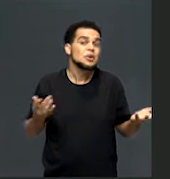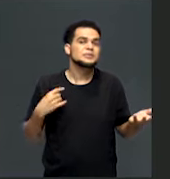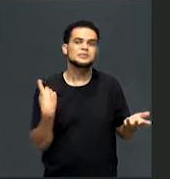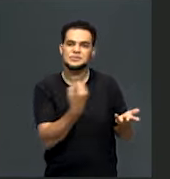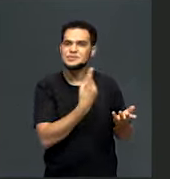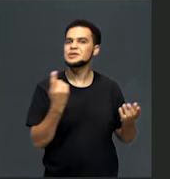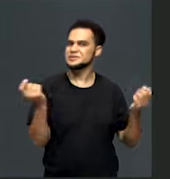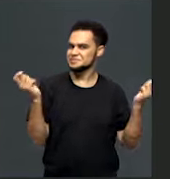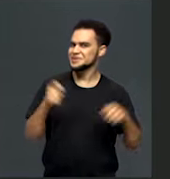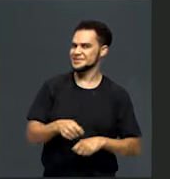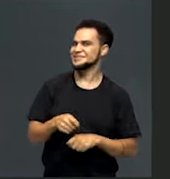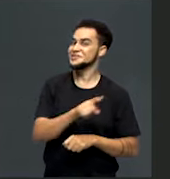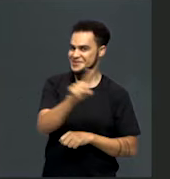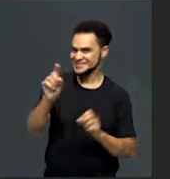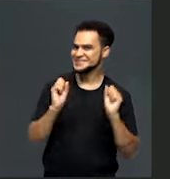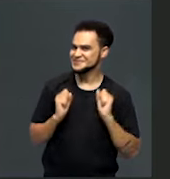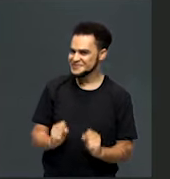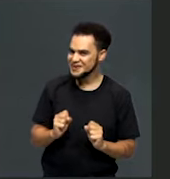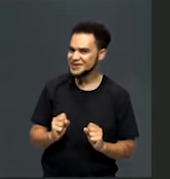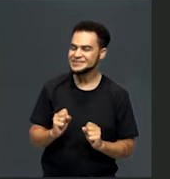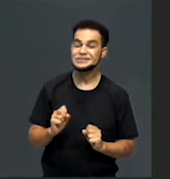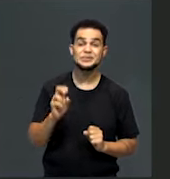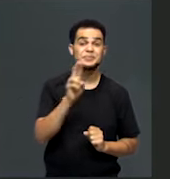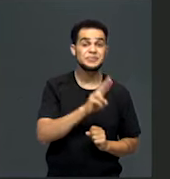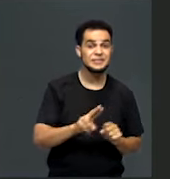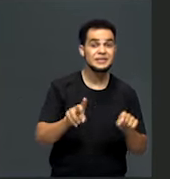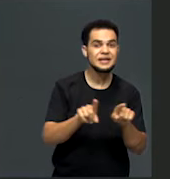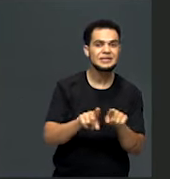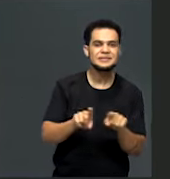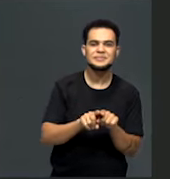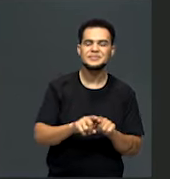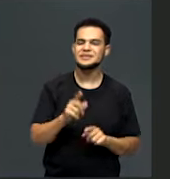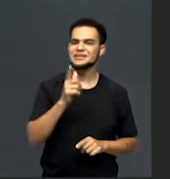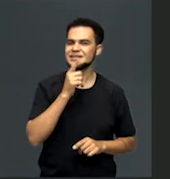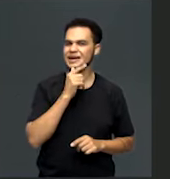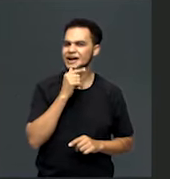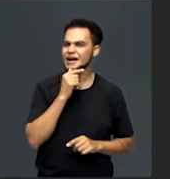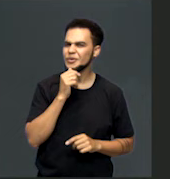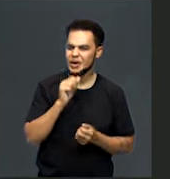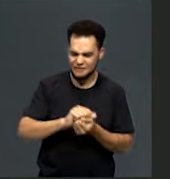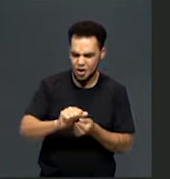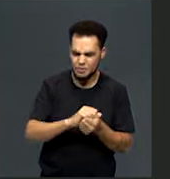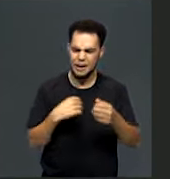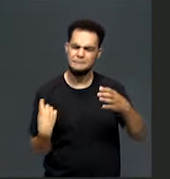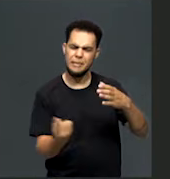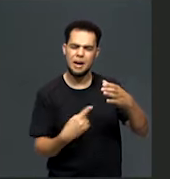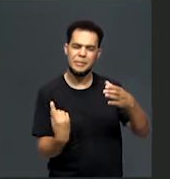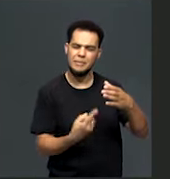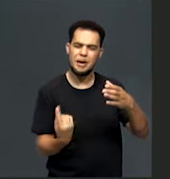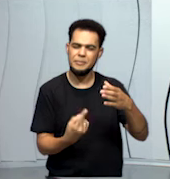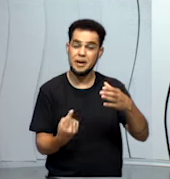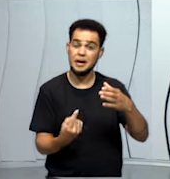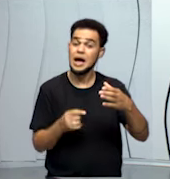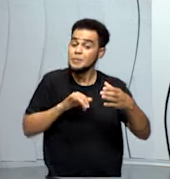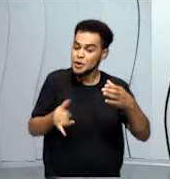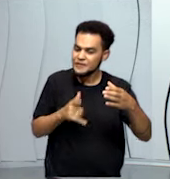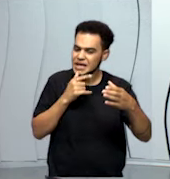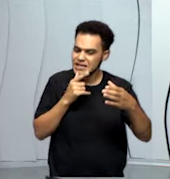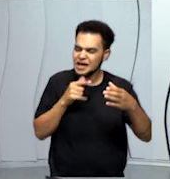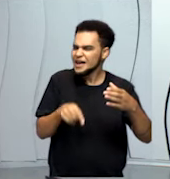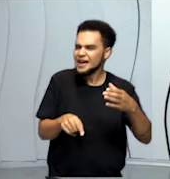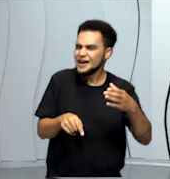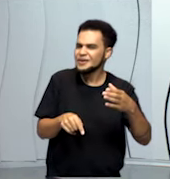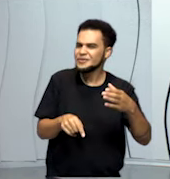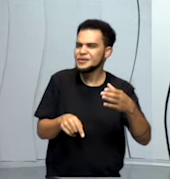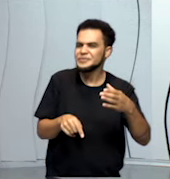também usar a última água do processo de lavagem das roupas para limpar o chão. Então, em vez de